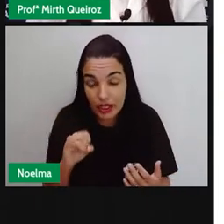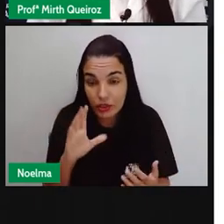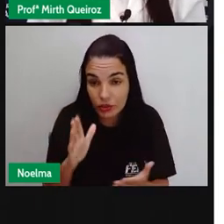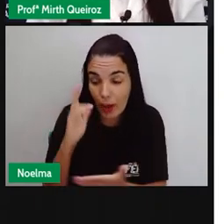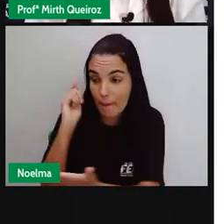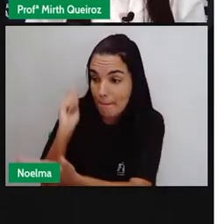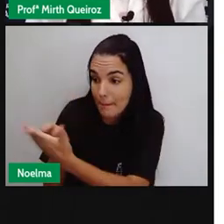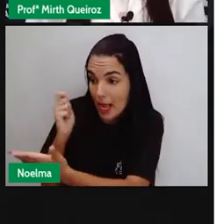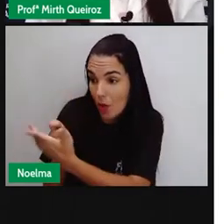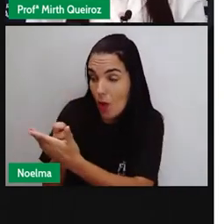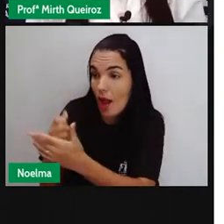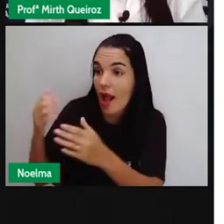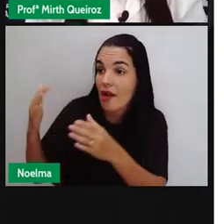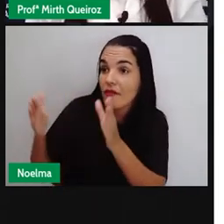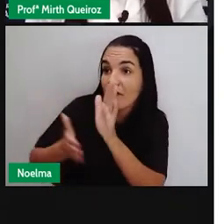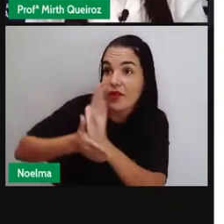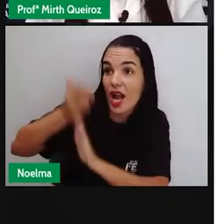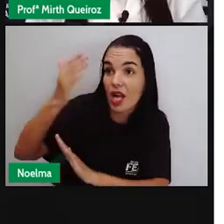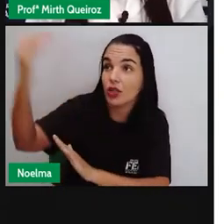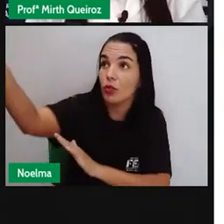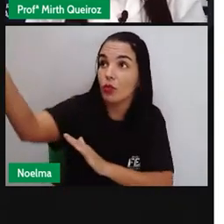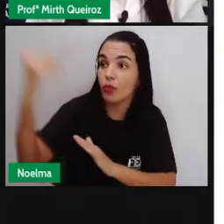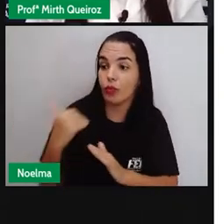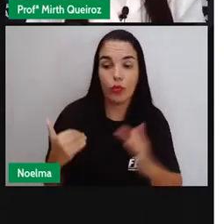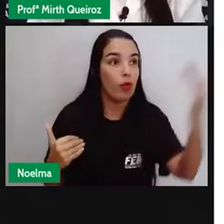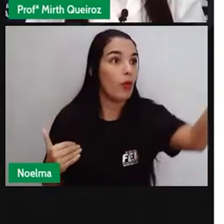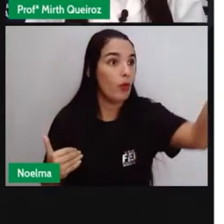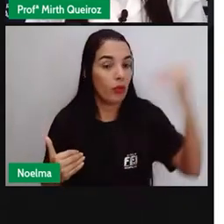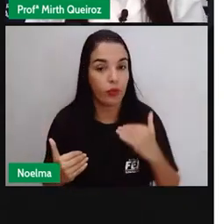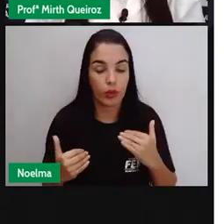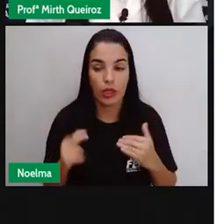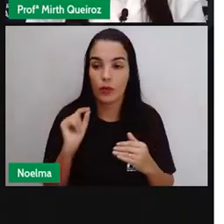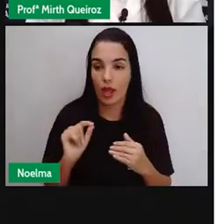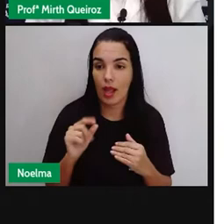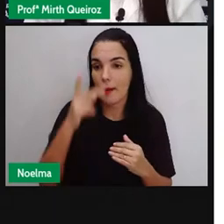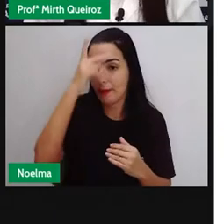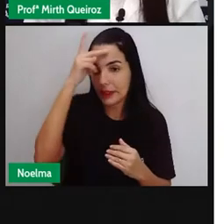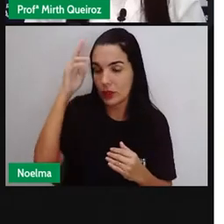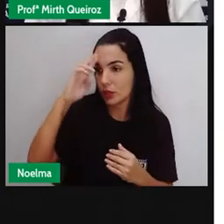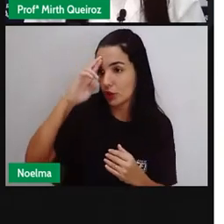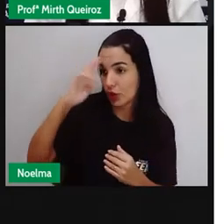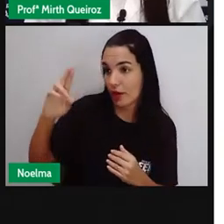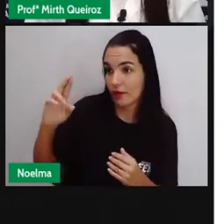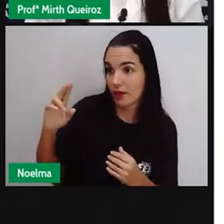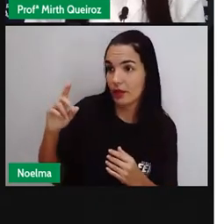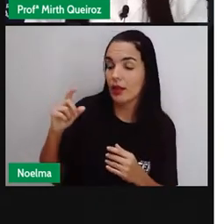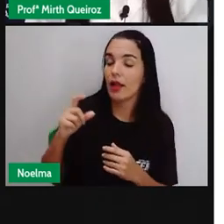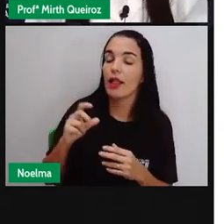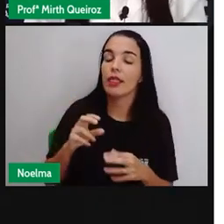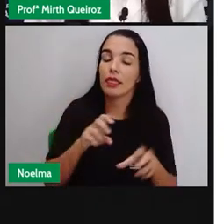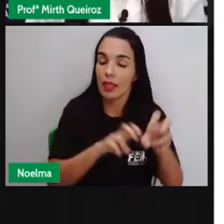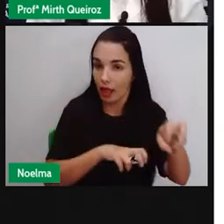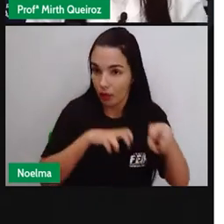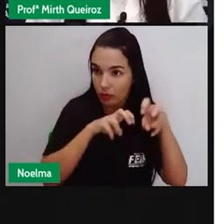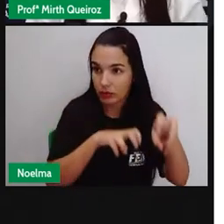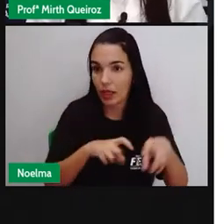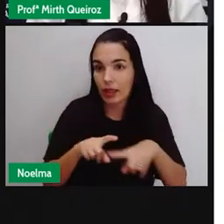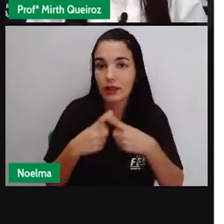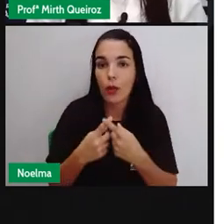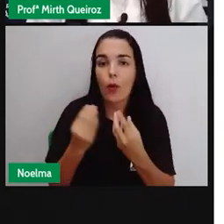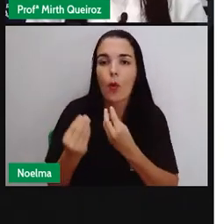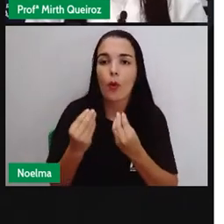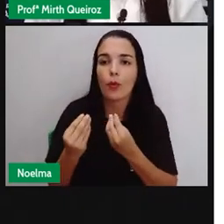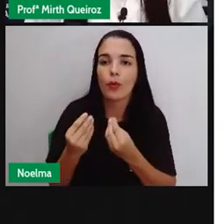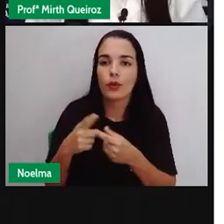patrocinava, quem bancava a vinda deles eram os fazendeiros e eles já estavam endividados. Aí, eles não podiam